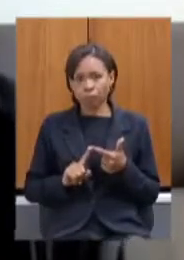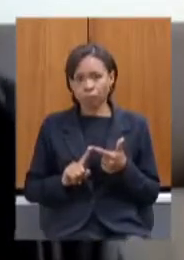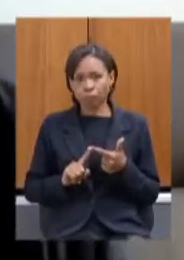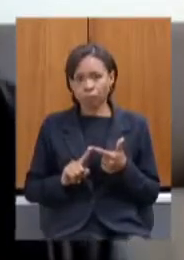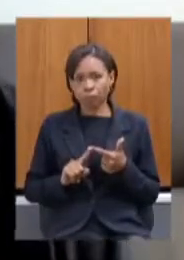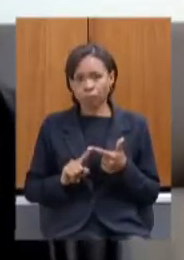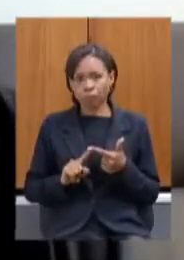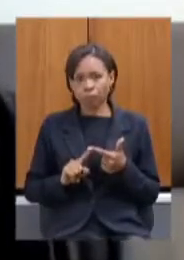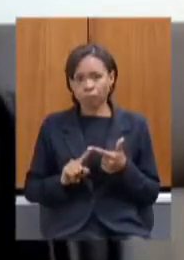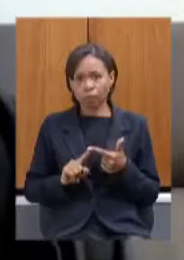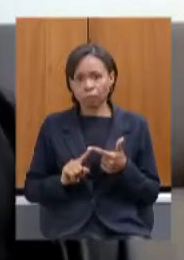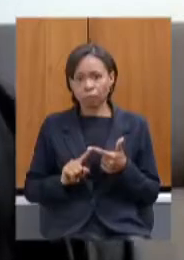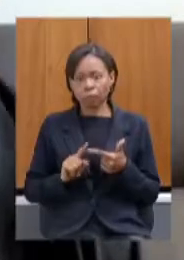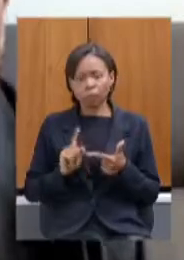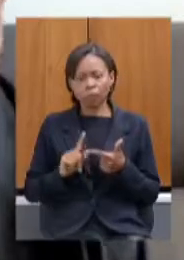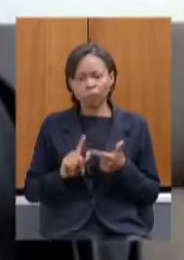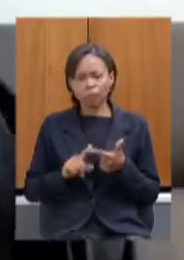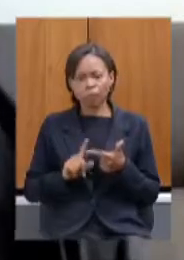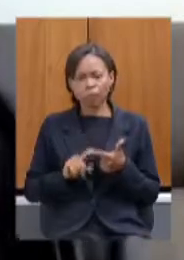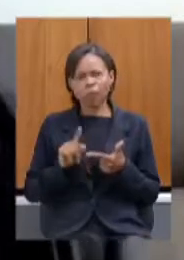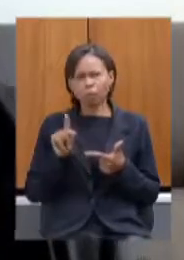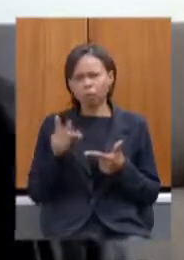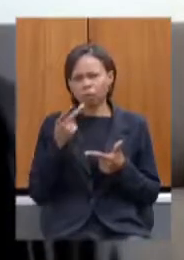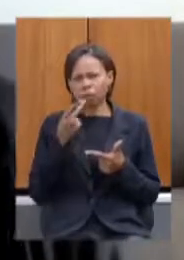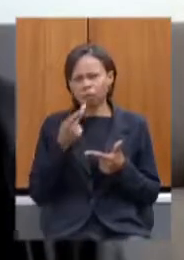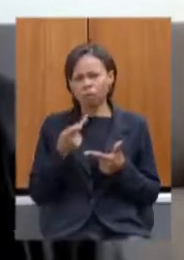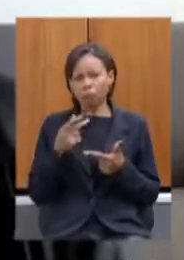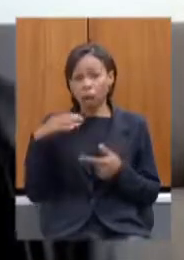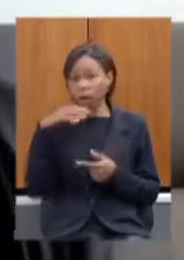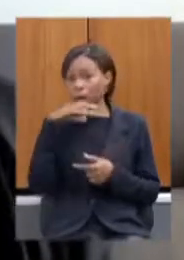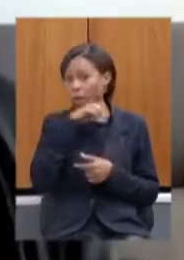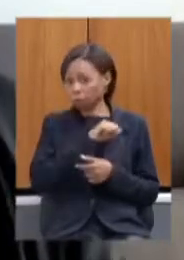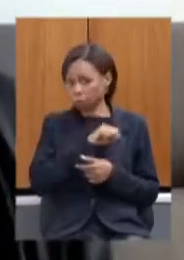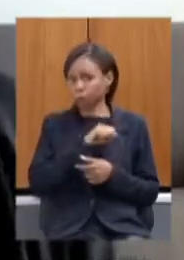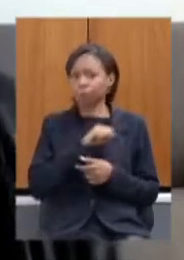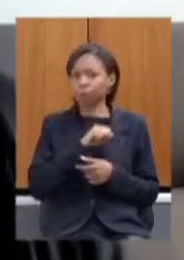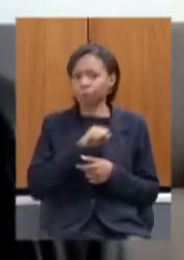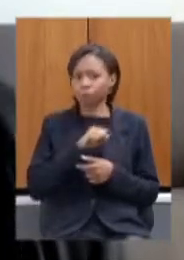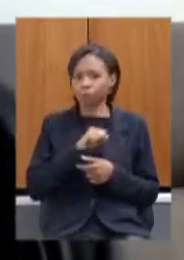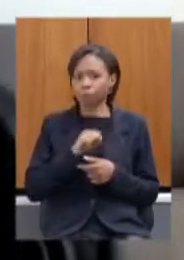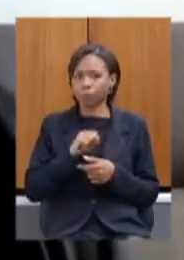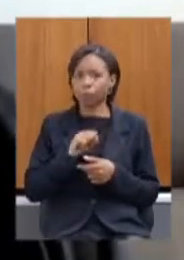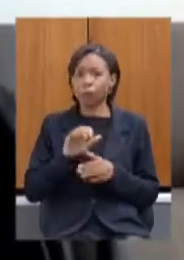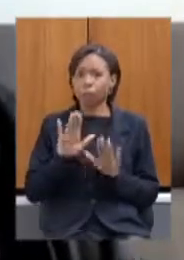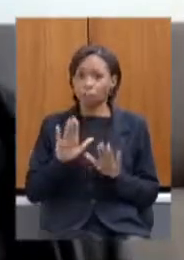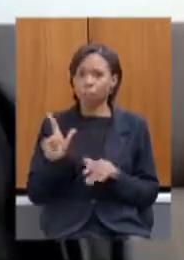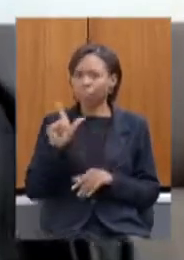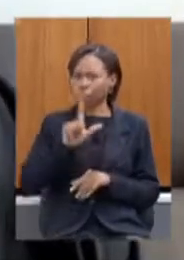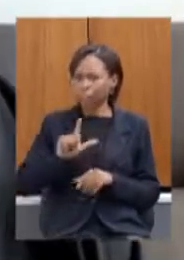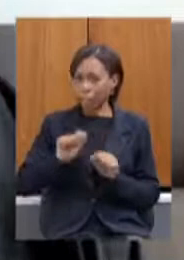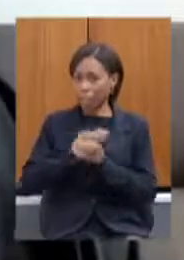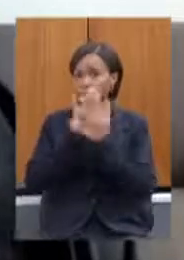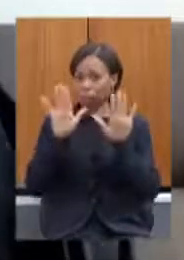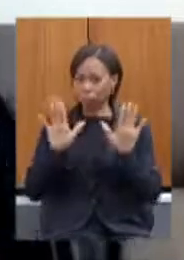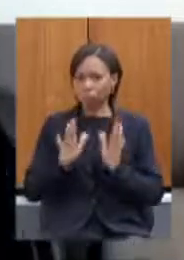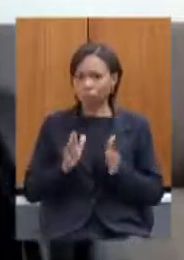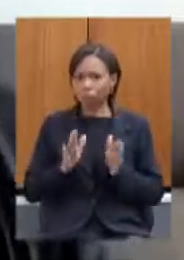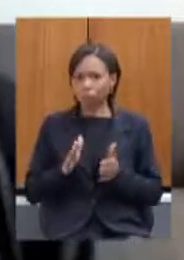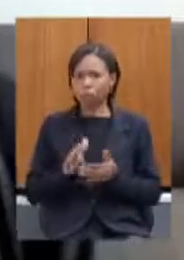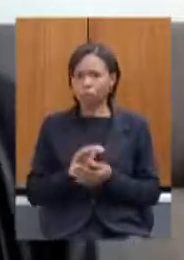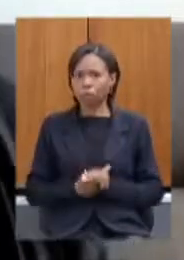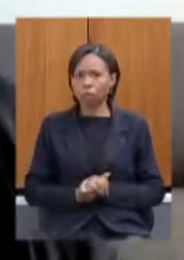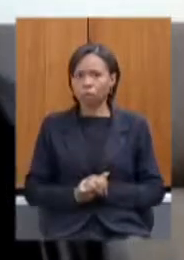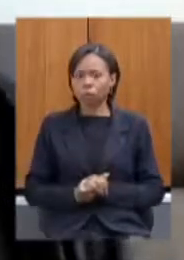o senhor colocou de uma maneira rápida mas que ficou muito claro quando pôs Lei Candir